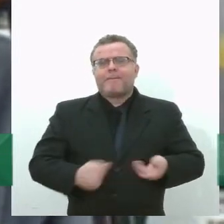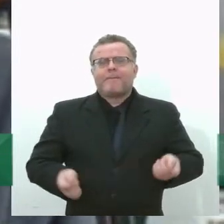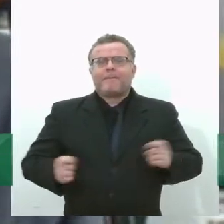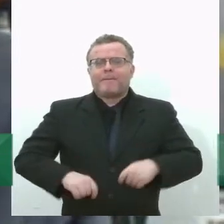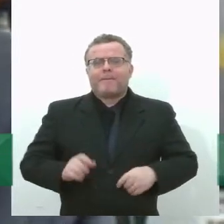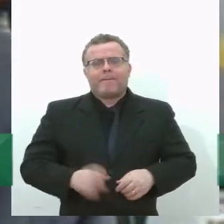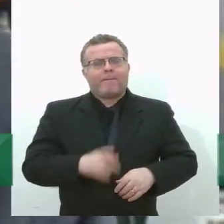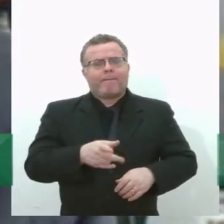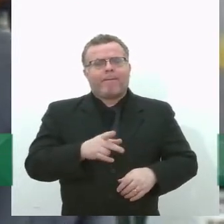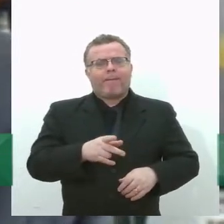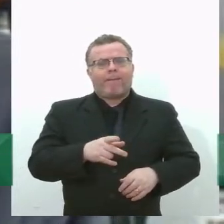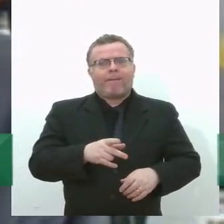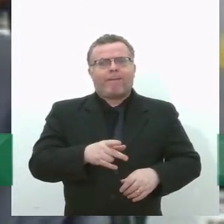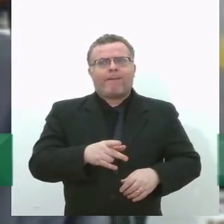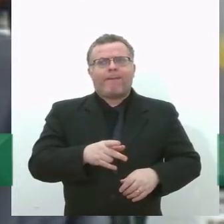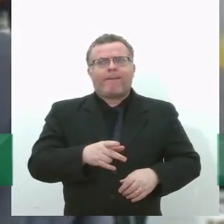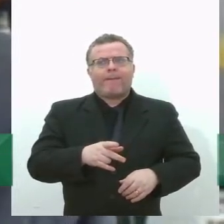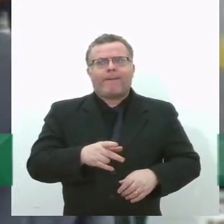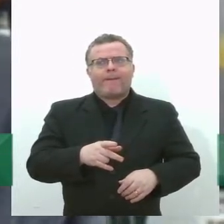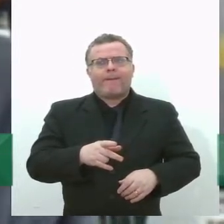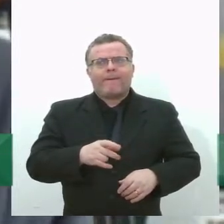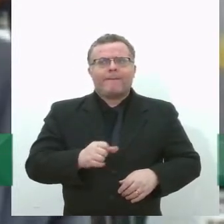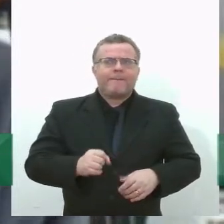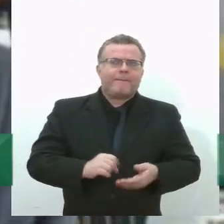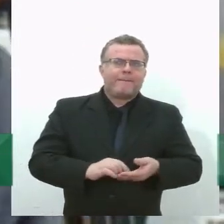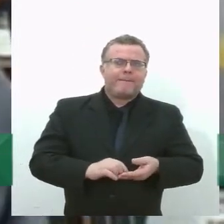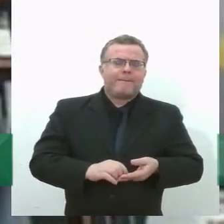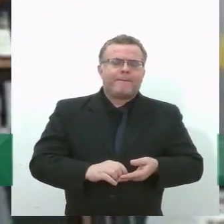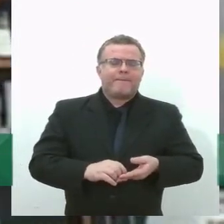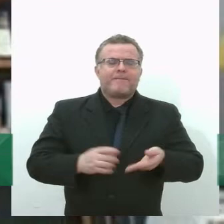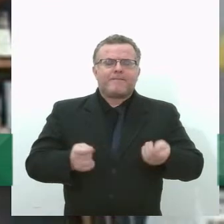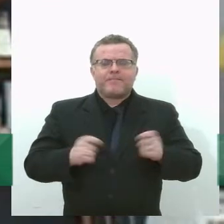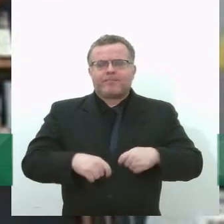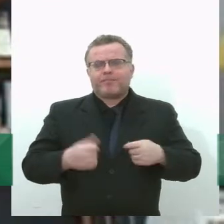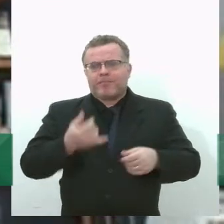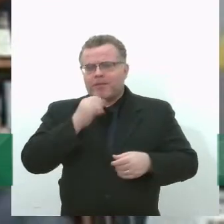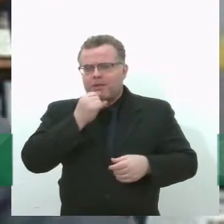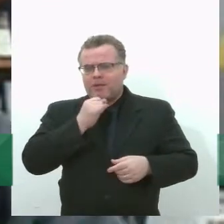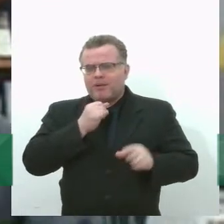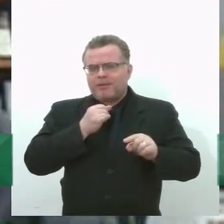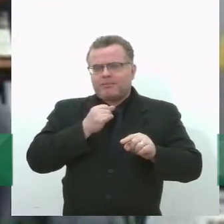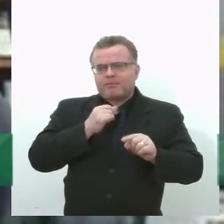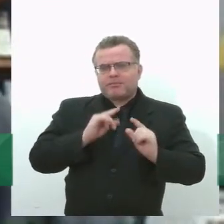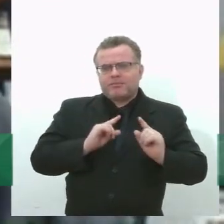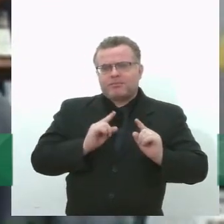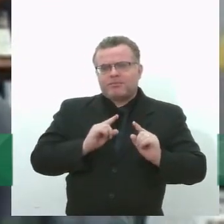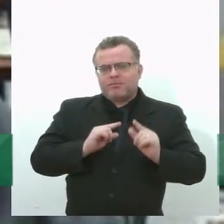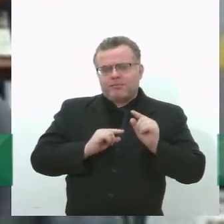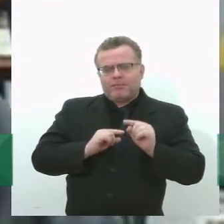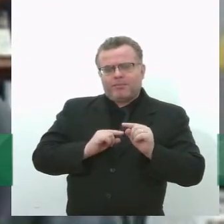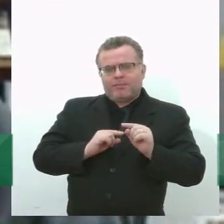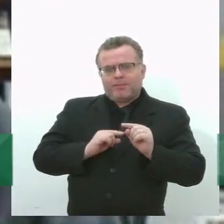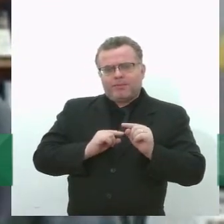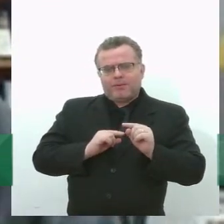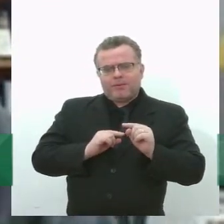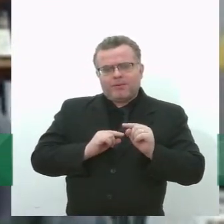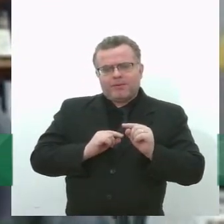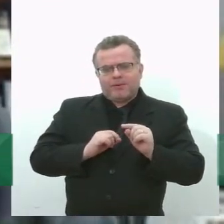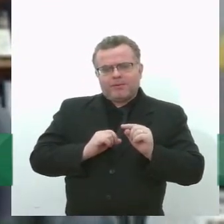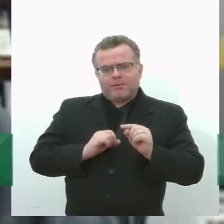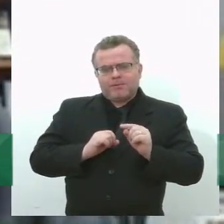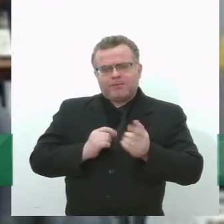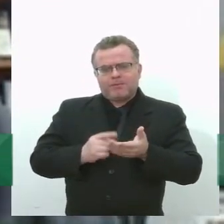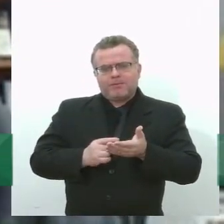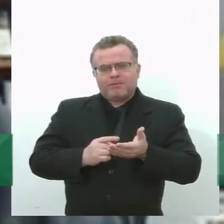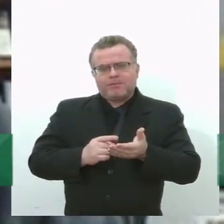biometano. Ao invés de gerar energia elétrica com o biogás, você purifica ele e produz um gás que é